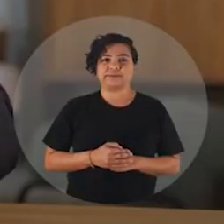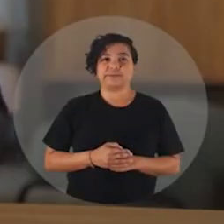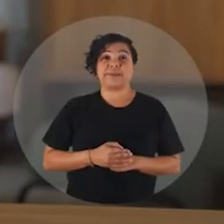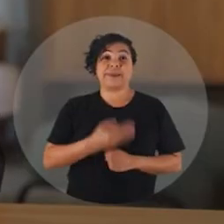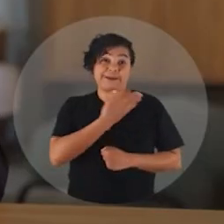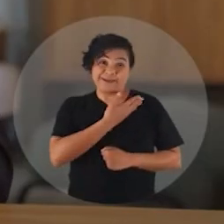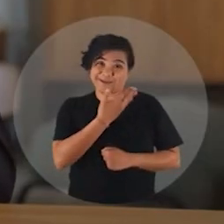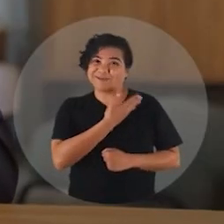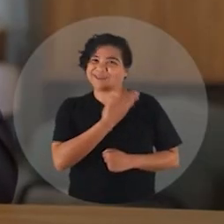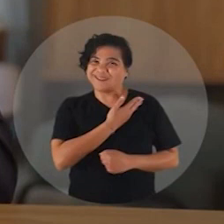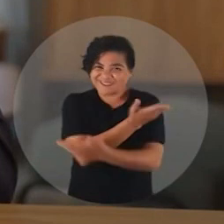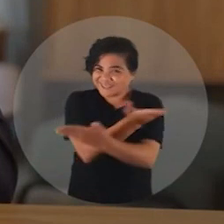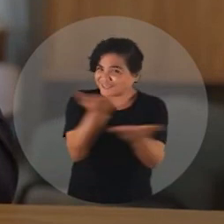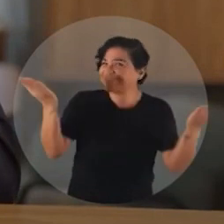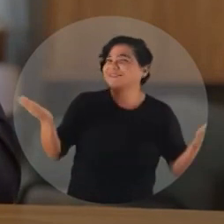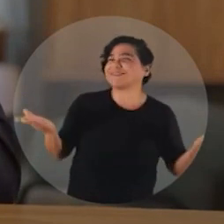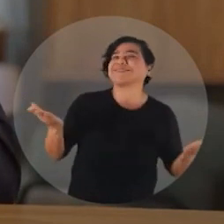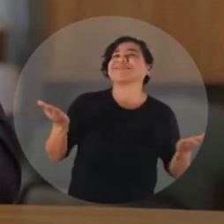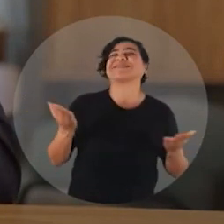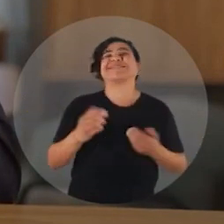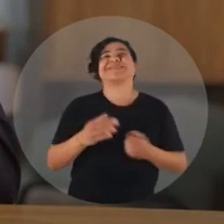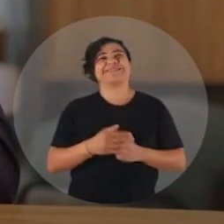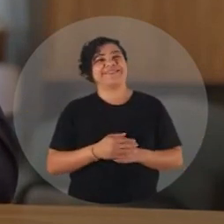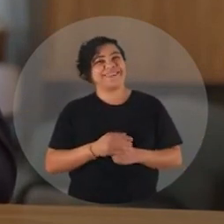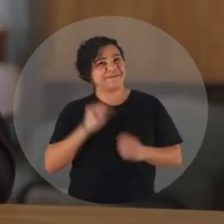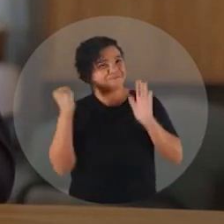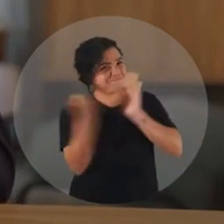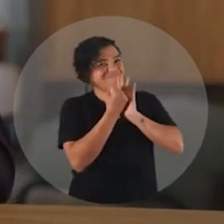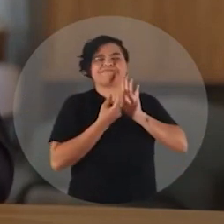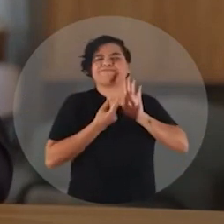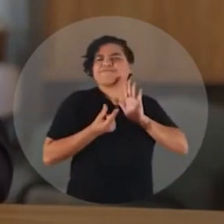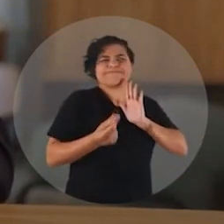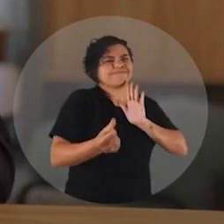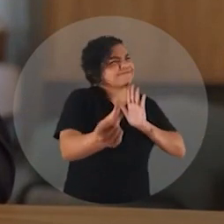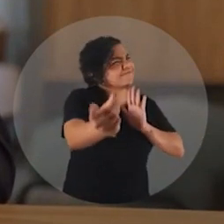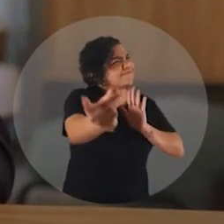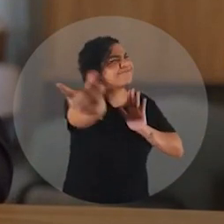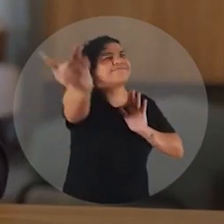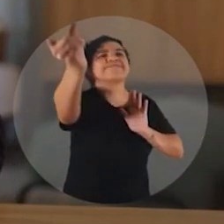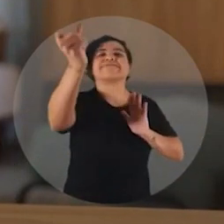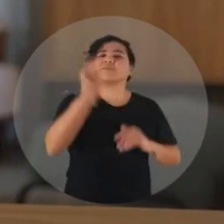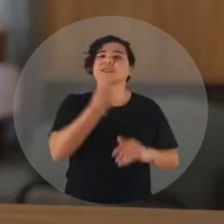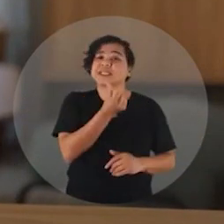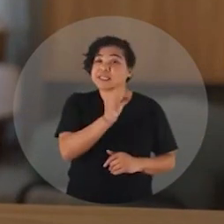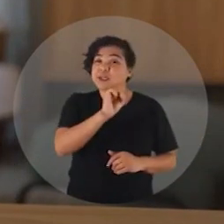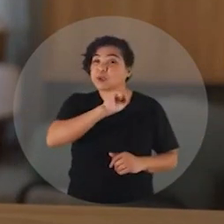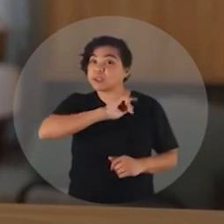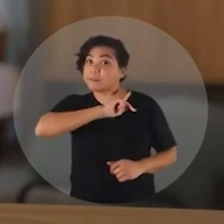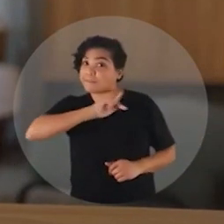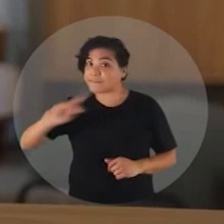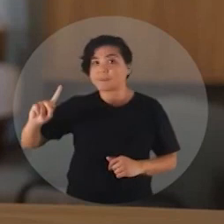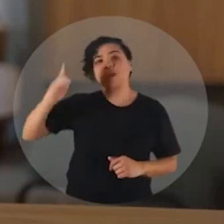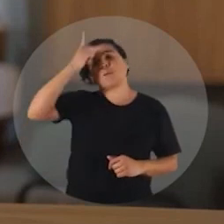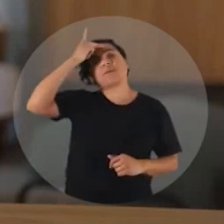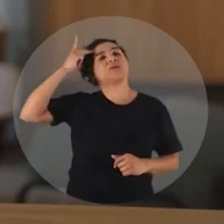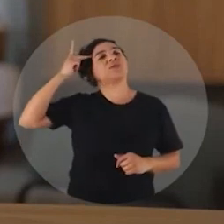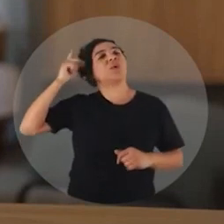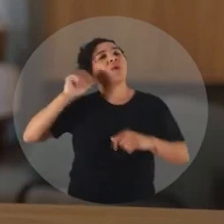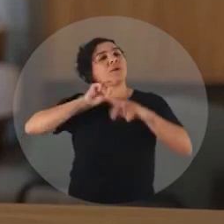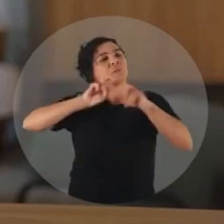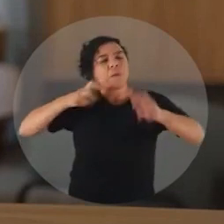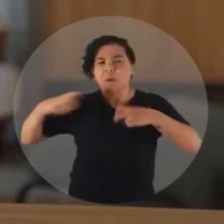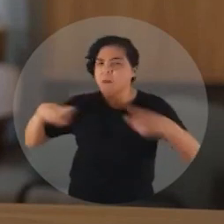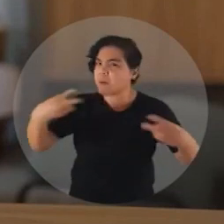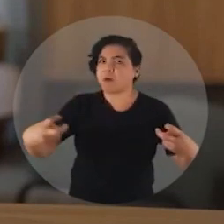Meus amigos e minhas amigas. Nunca esqueceremos as mais de 680 mil